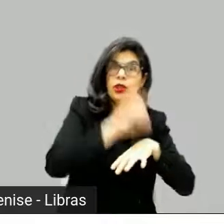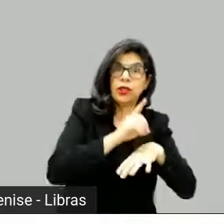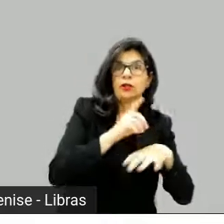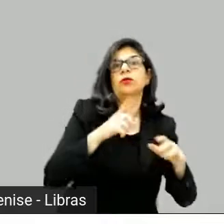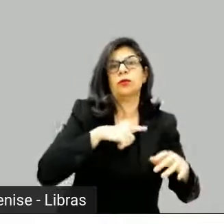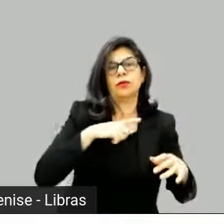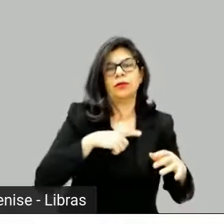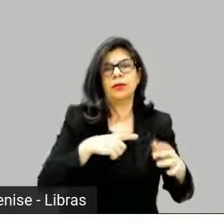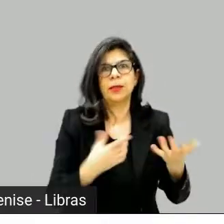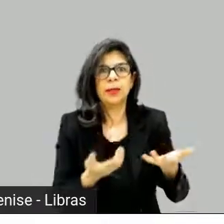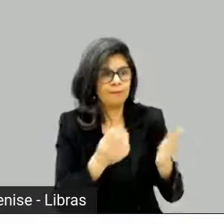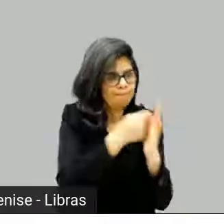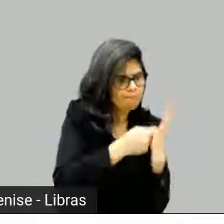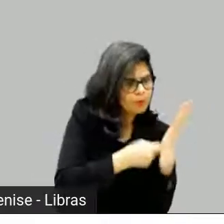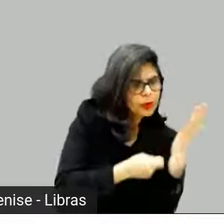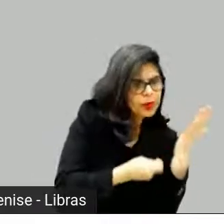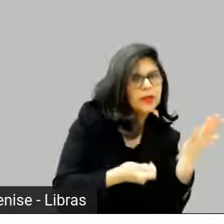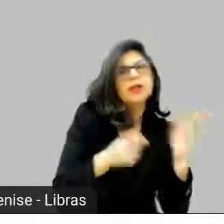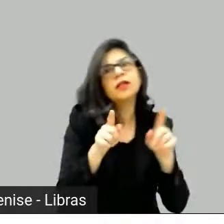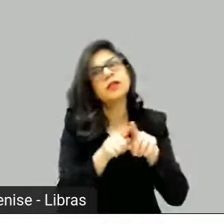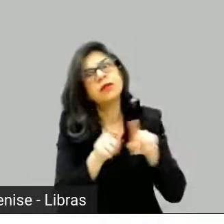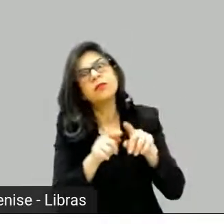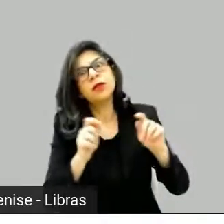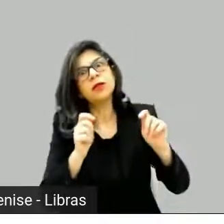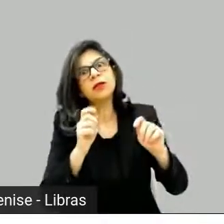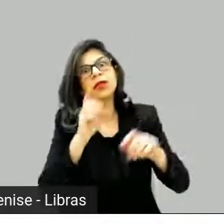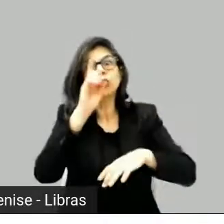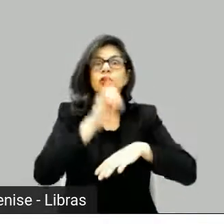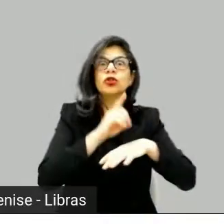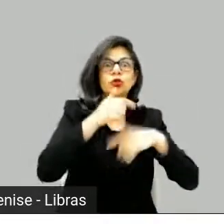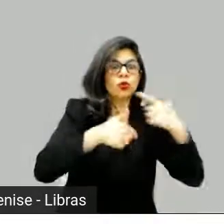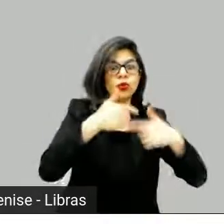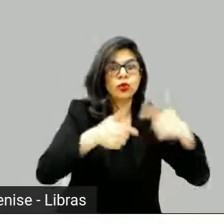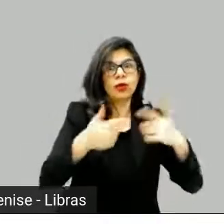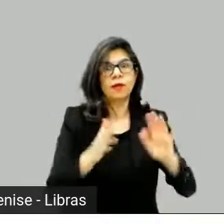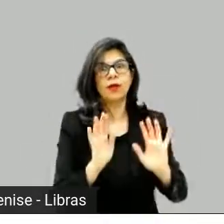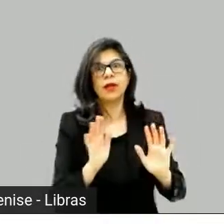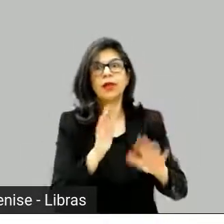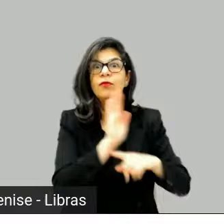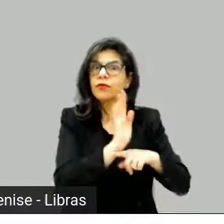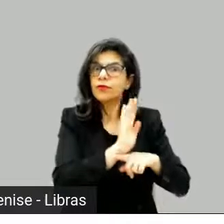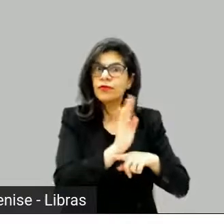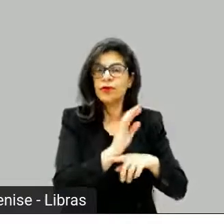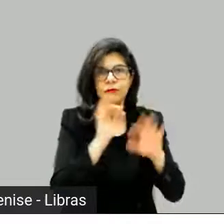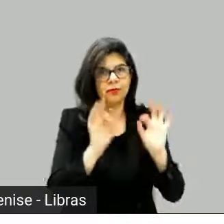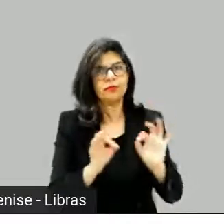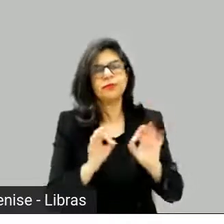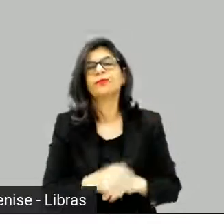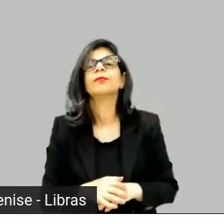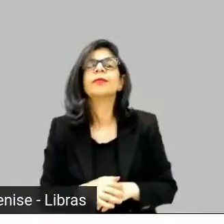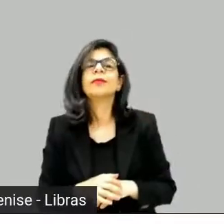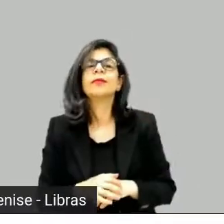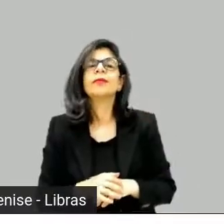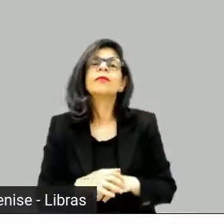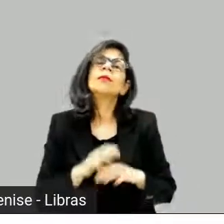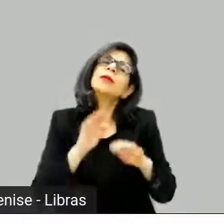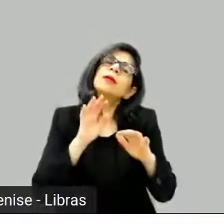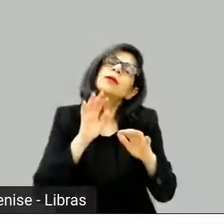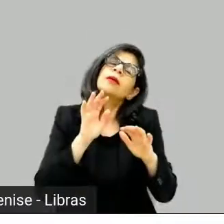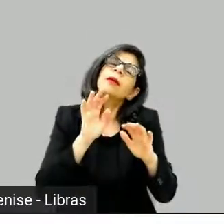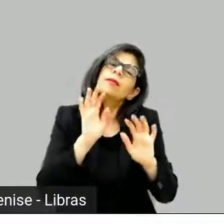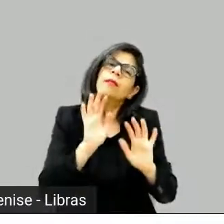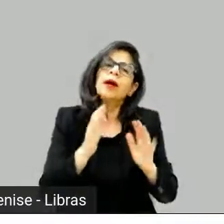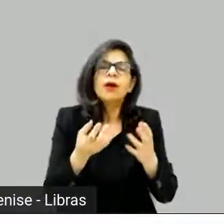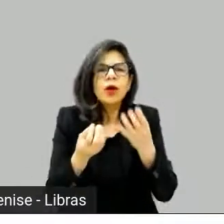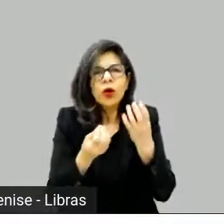acontece, mas, enfim, voltando à função, o é a função? O showrunner é aquela pessoa que, ou pessoas, às vezes é uma dupla,